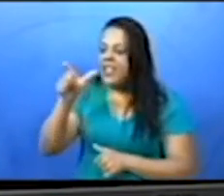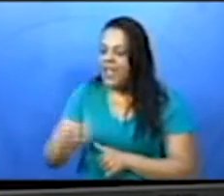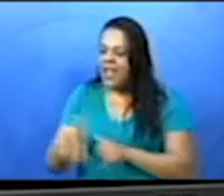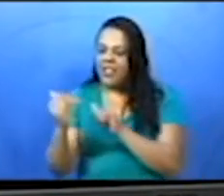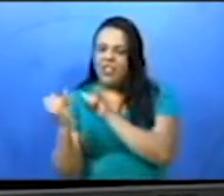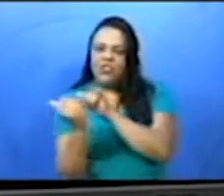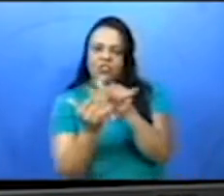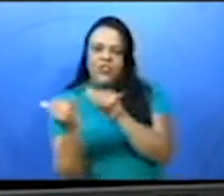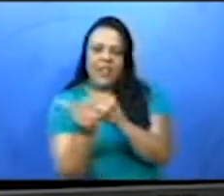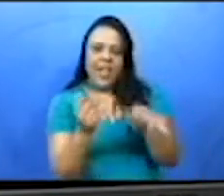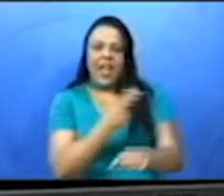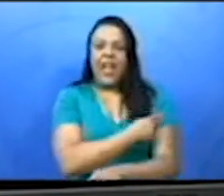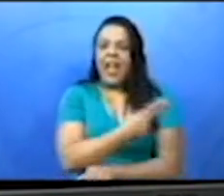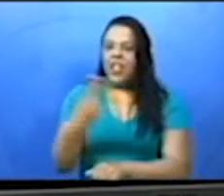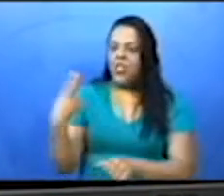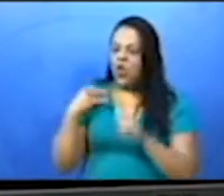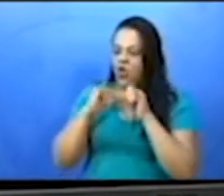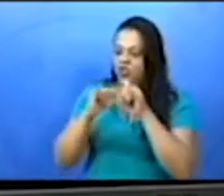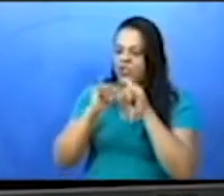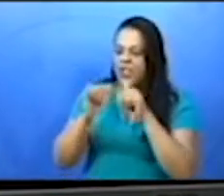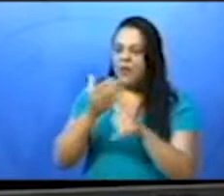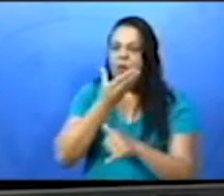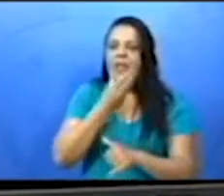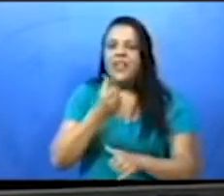eles ou elas trarão.